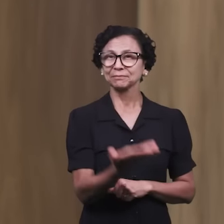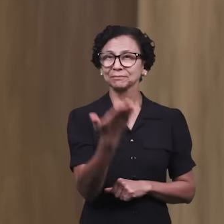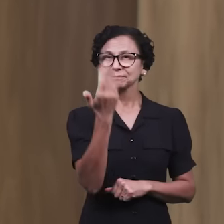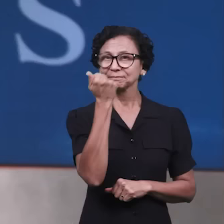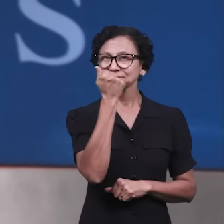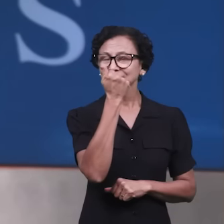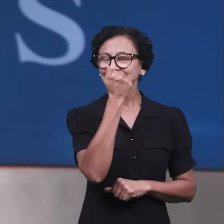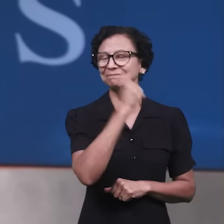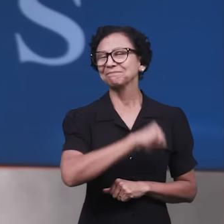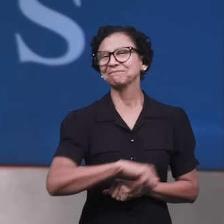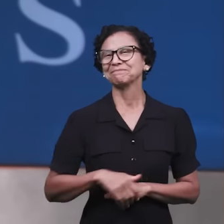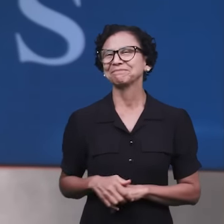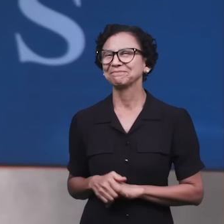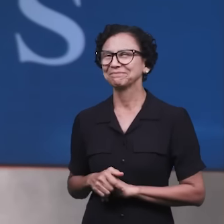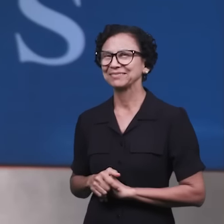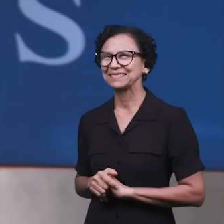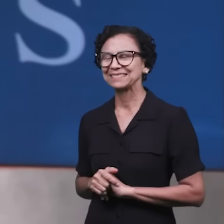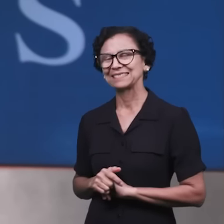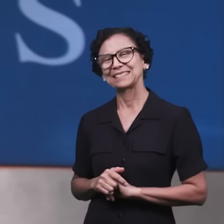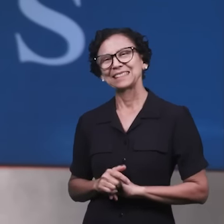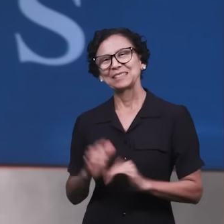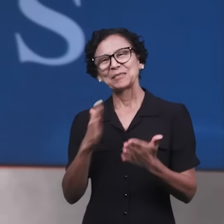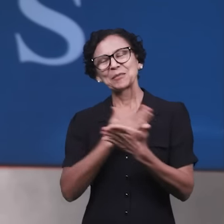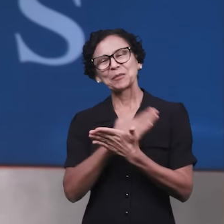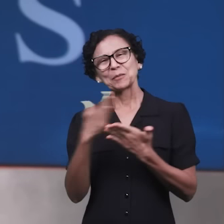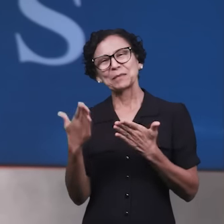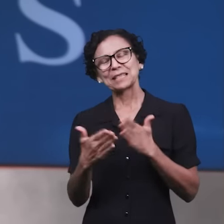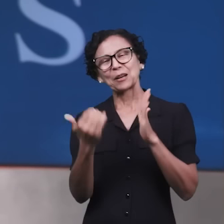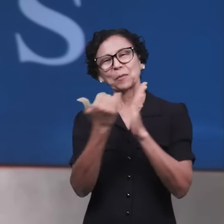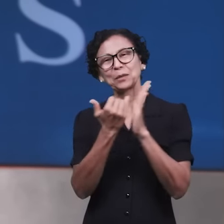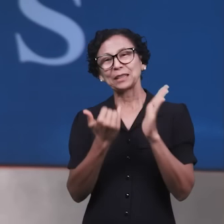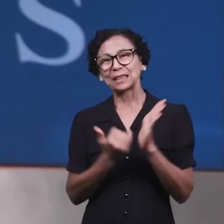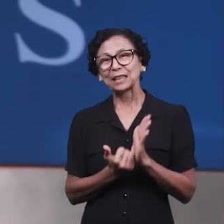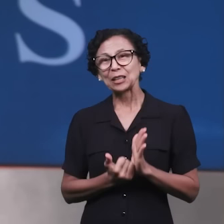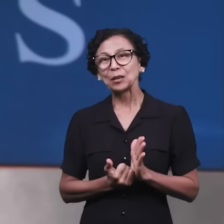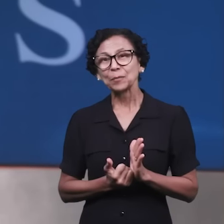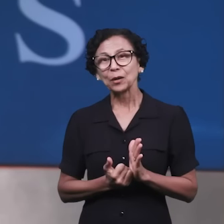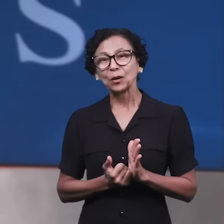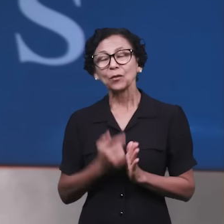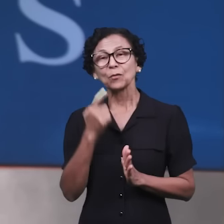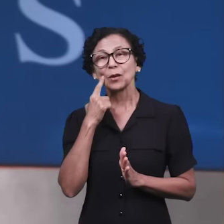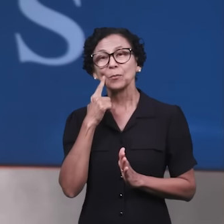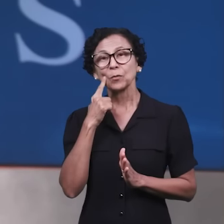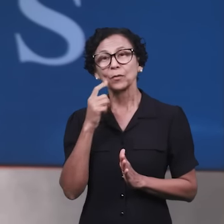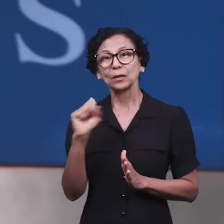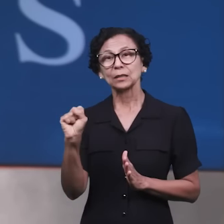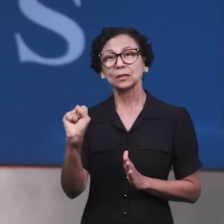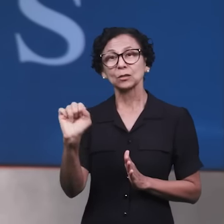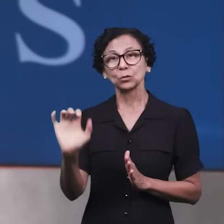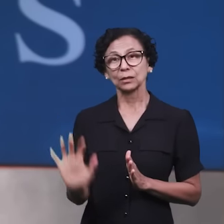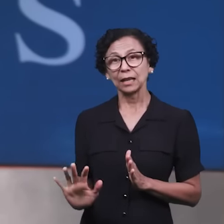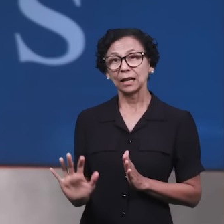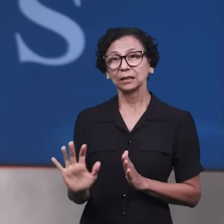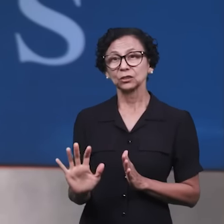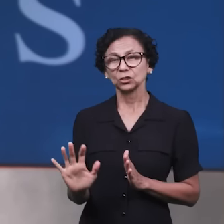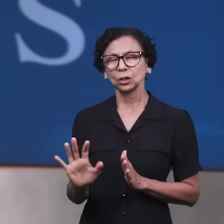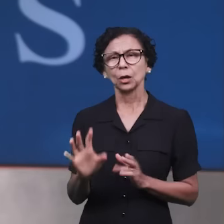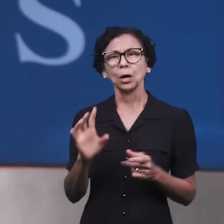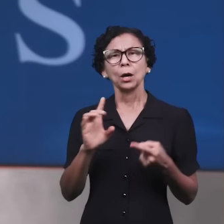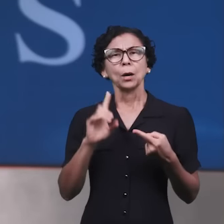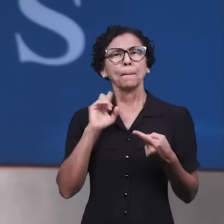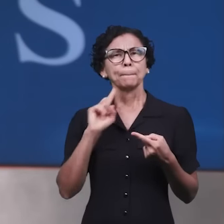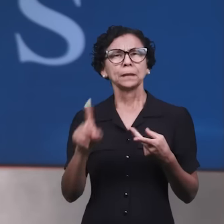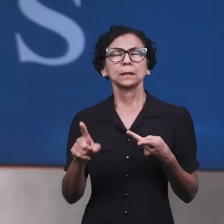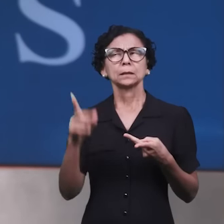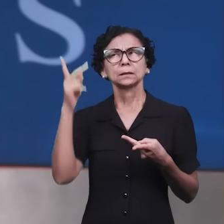Vem comigo, a partir de agora estamos entrando no ar com o Manaim News. E hoje nós vamos falar sobre a região sudeste, hein? Vamos falar sobre Minas